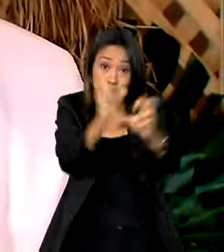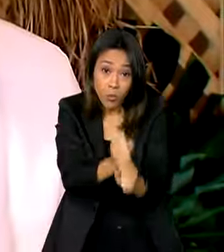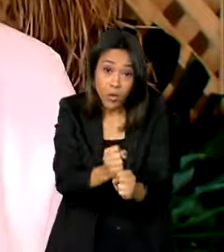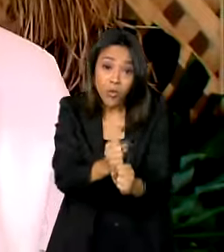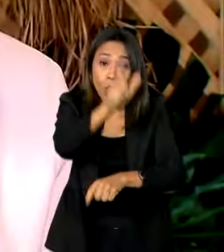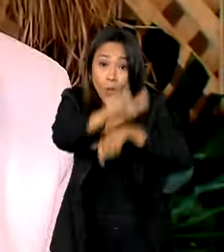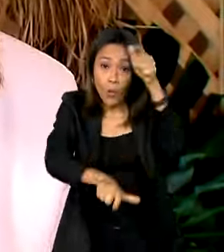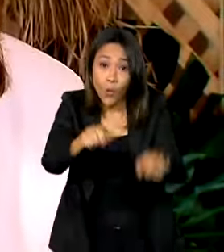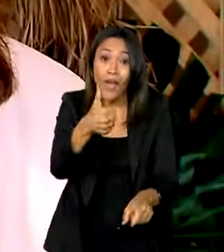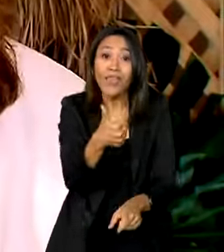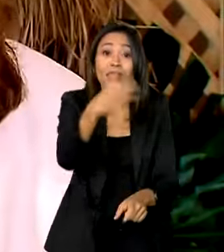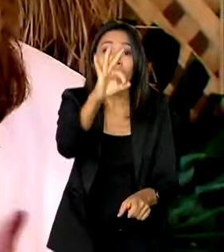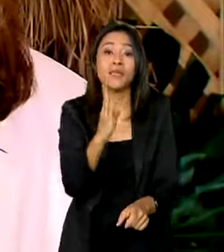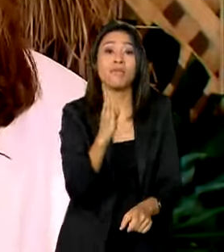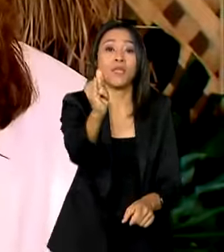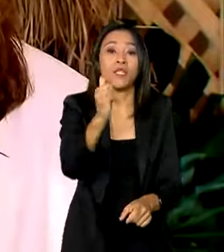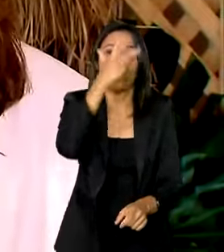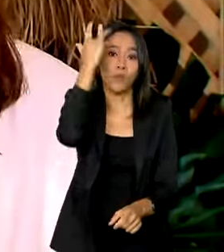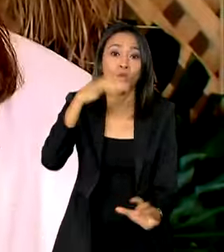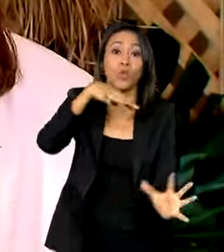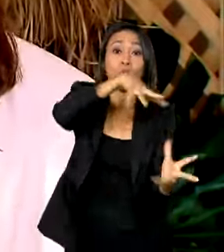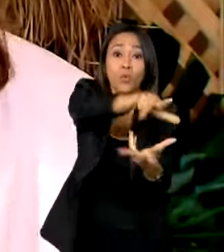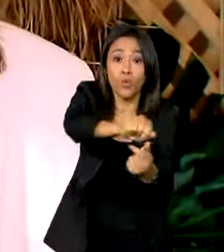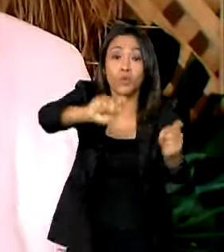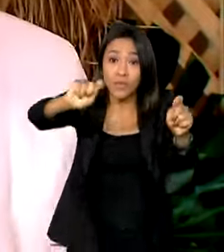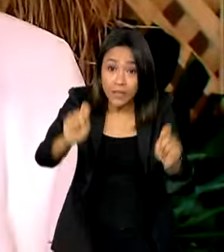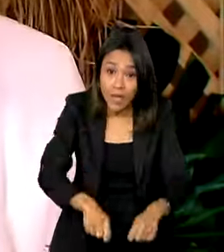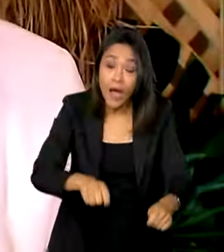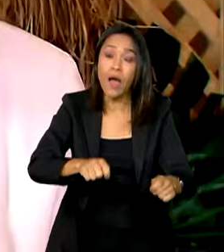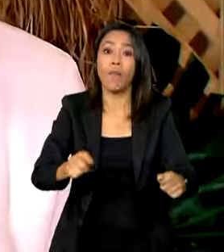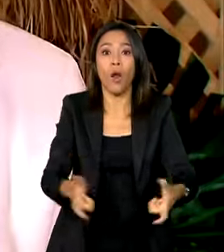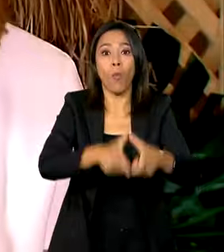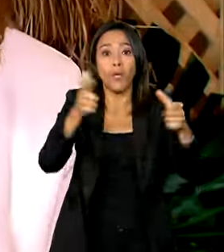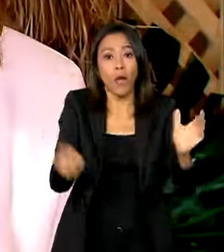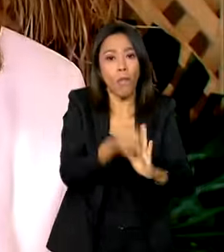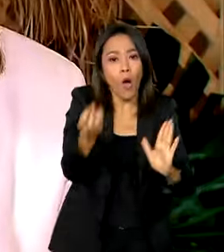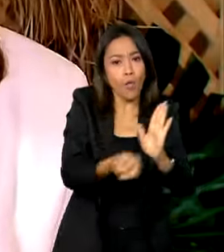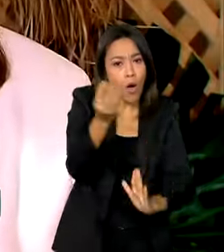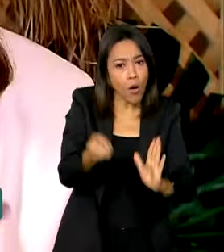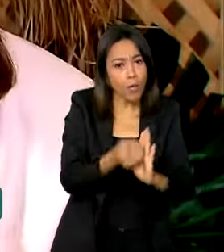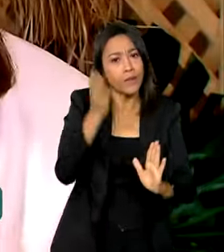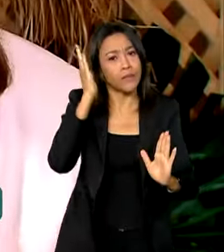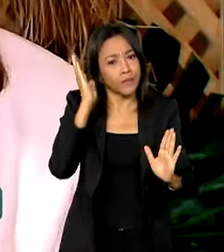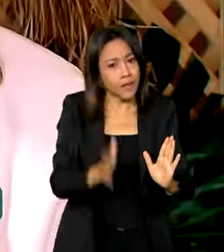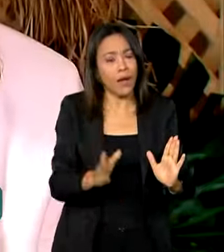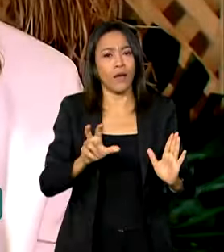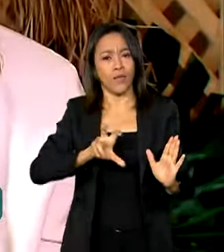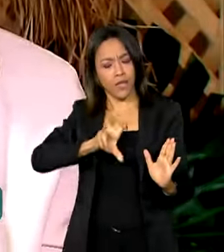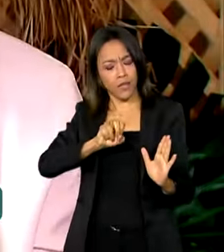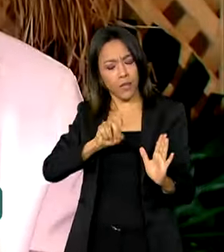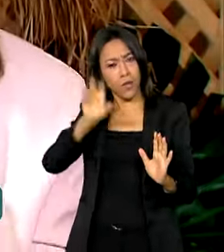mundo. E é necessário aumentar a produção de alimentos no mundo. É esperado que isso tenha que aumentar em 70